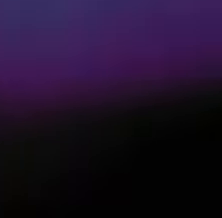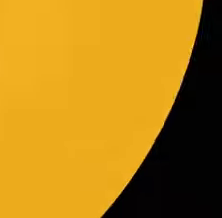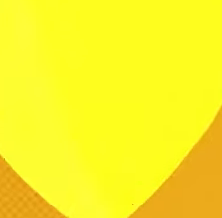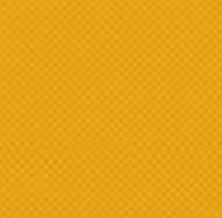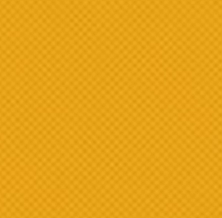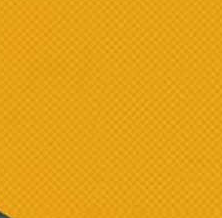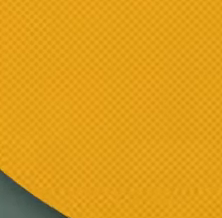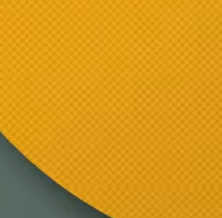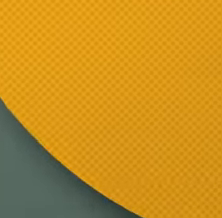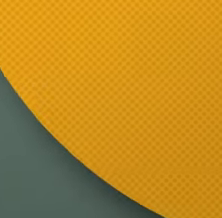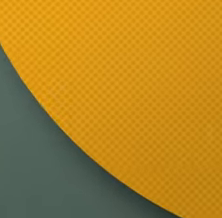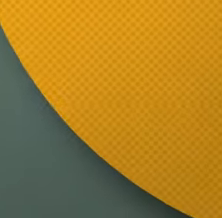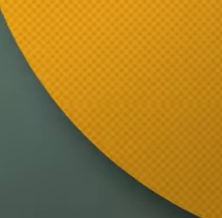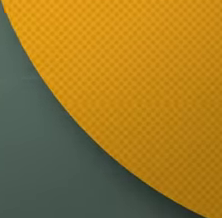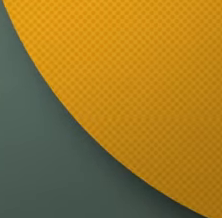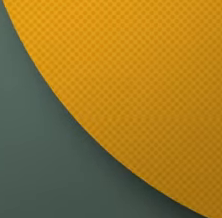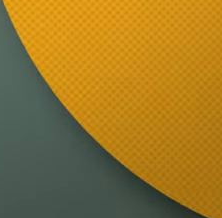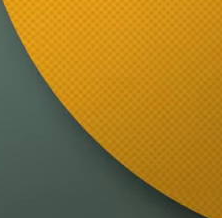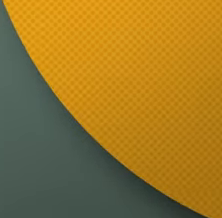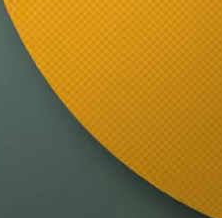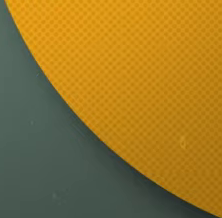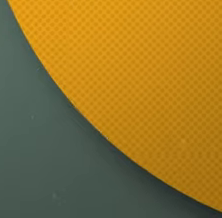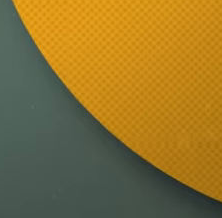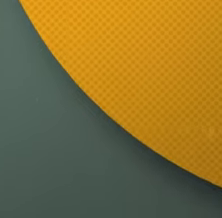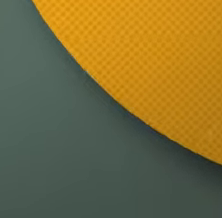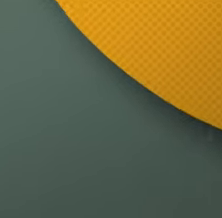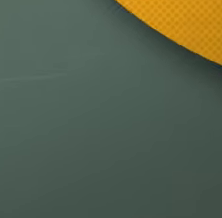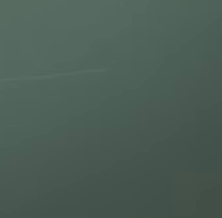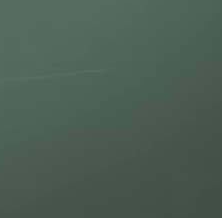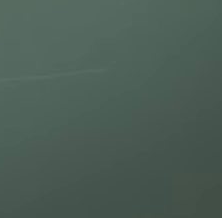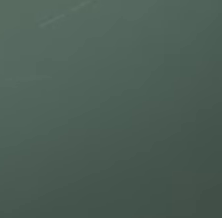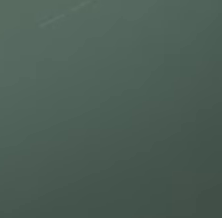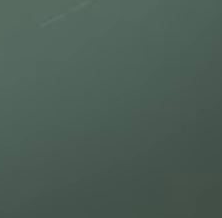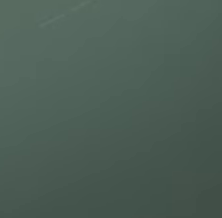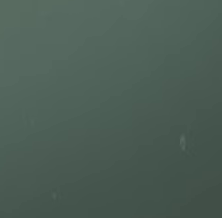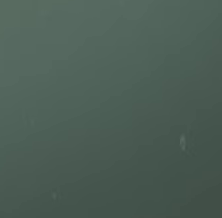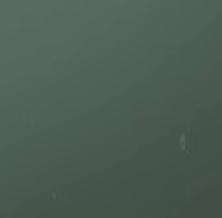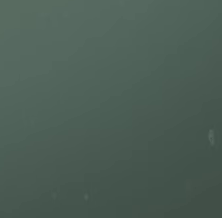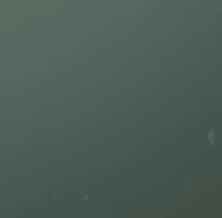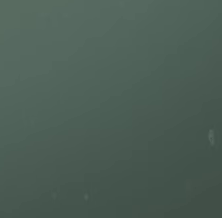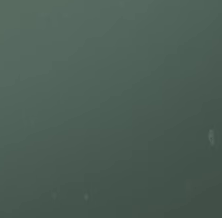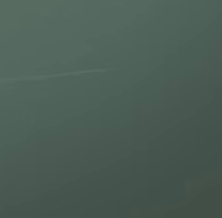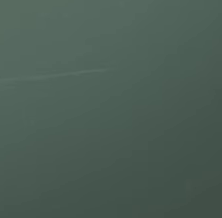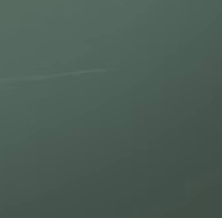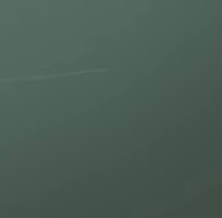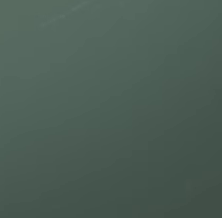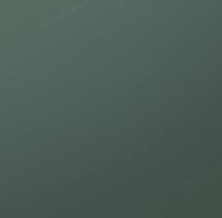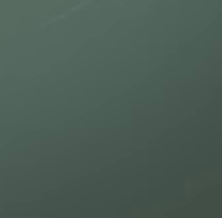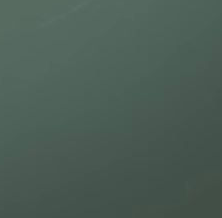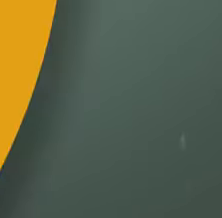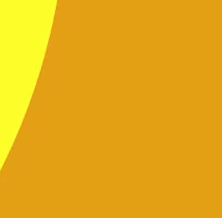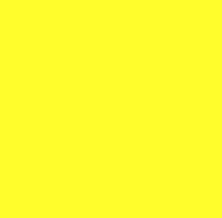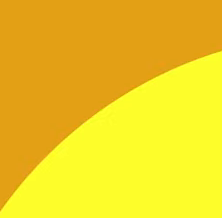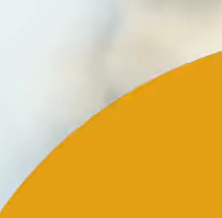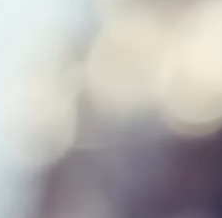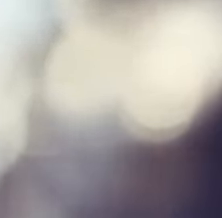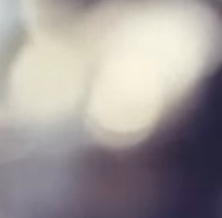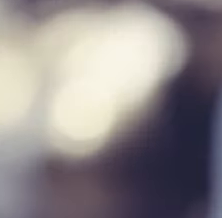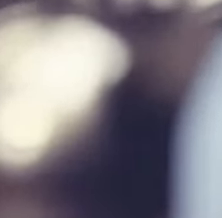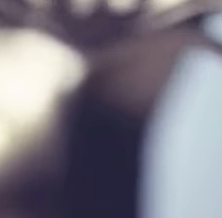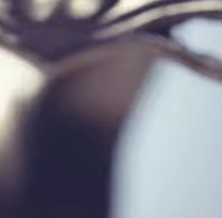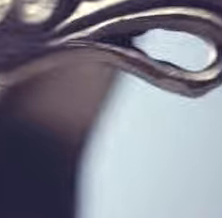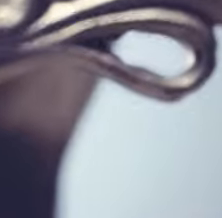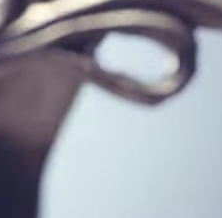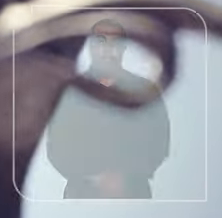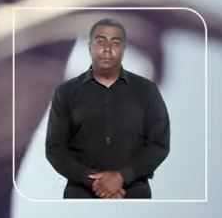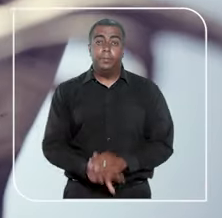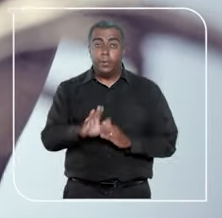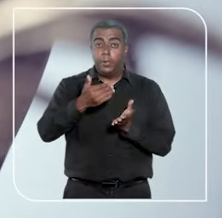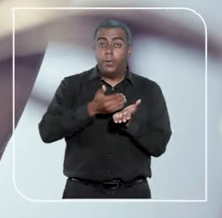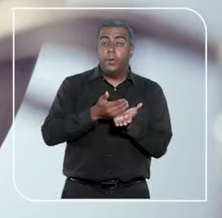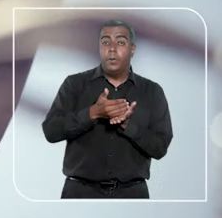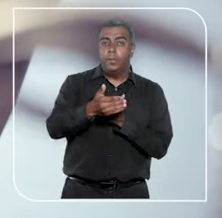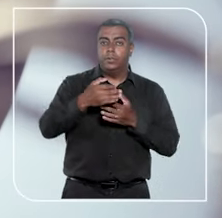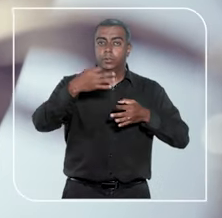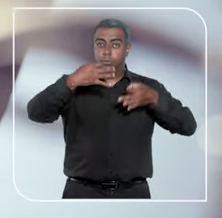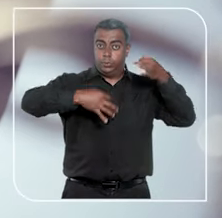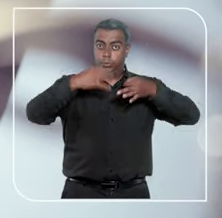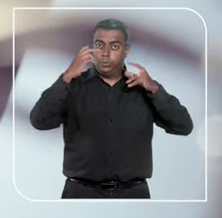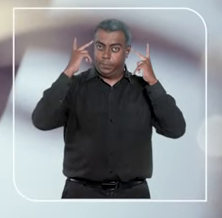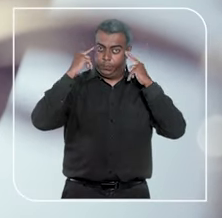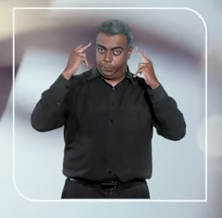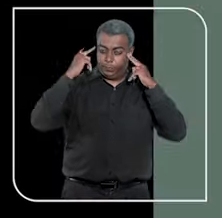começar